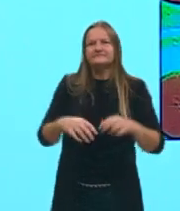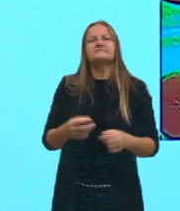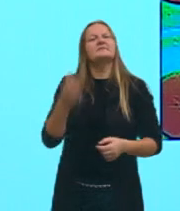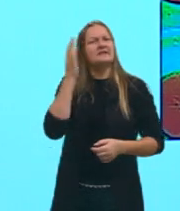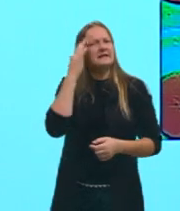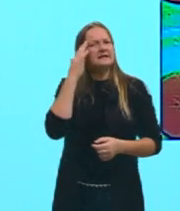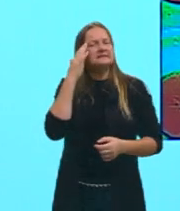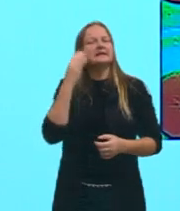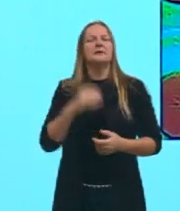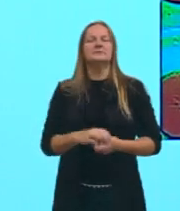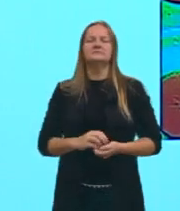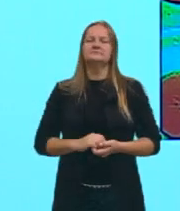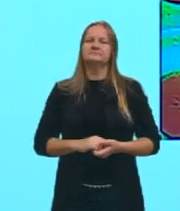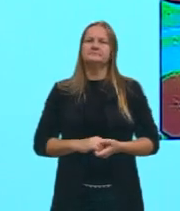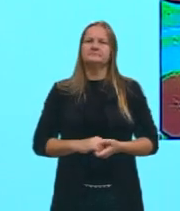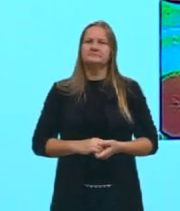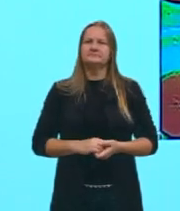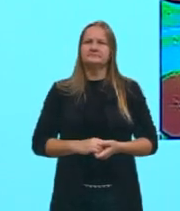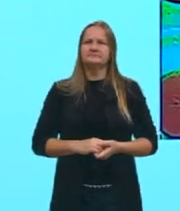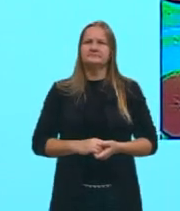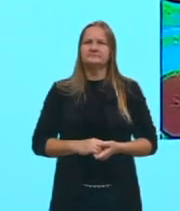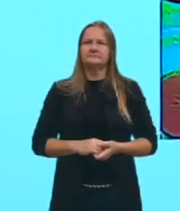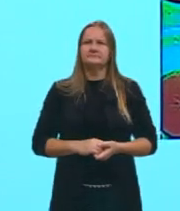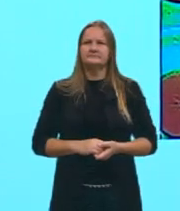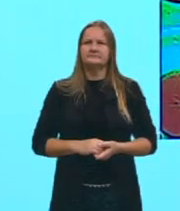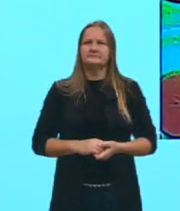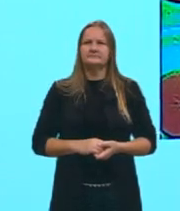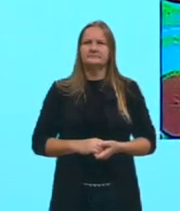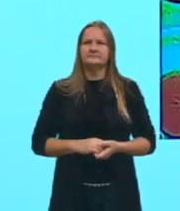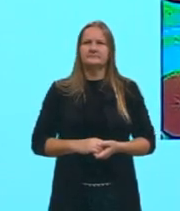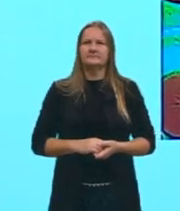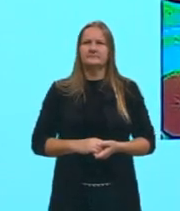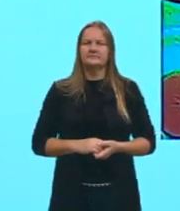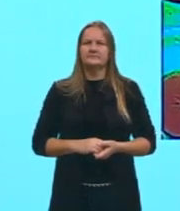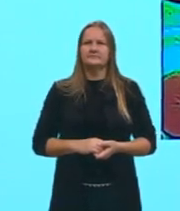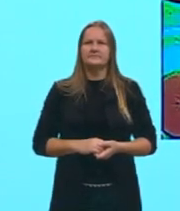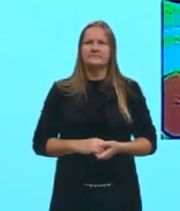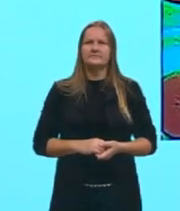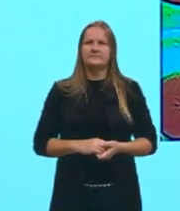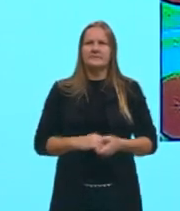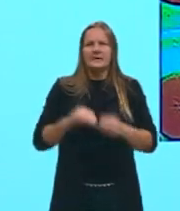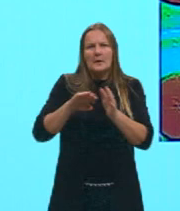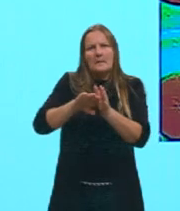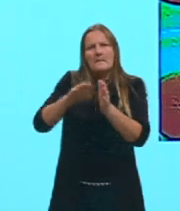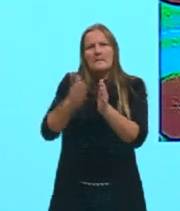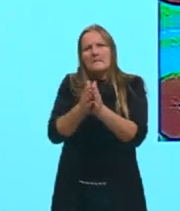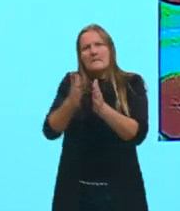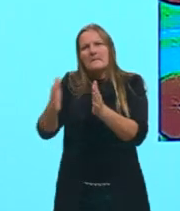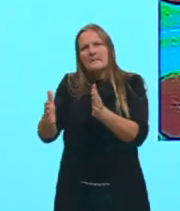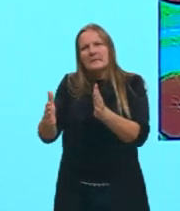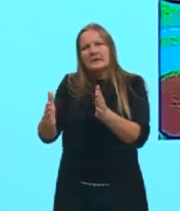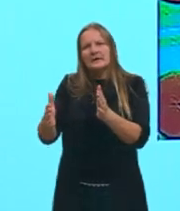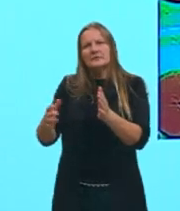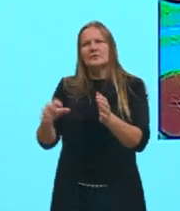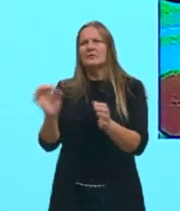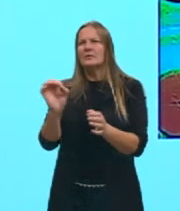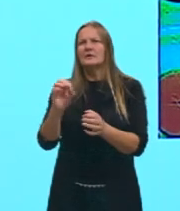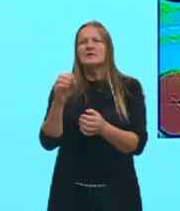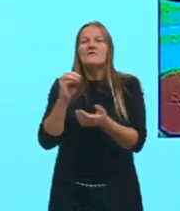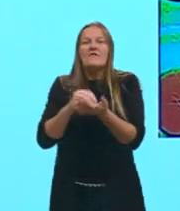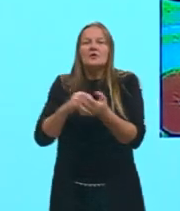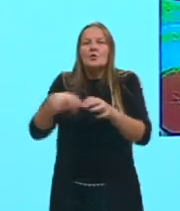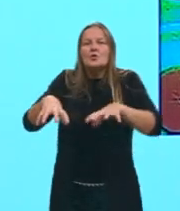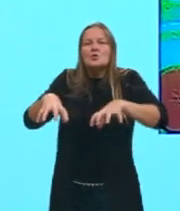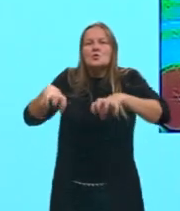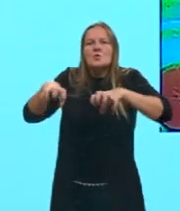saber se ela está bem irrigada ou não. Então, acho que dá para a gente conseguir, esses aqui mais do lado, por exemplo, não são tão irrigados, então